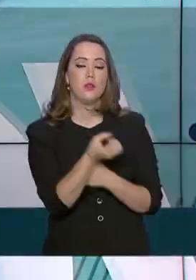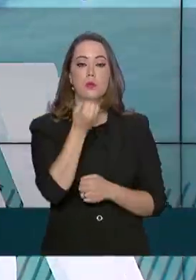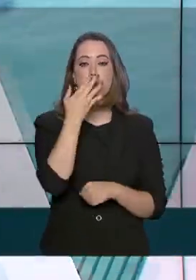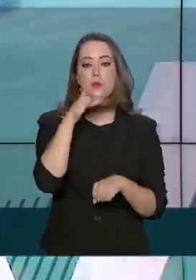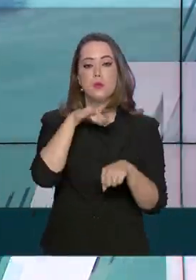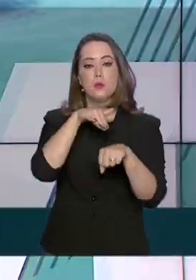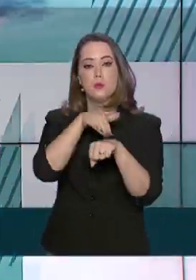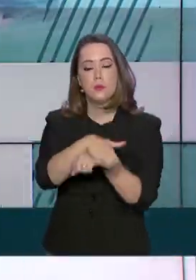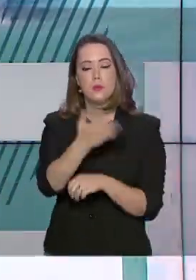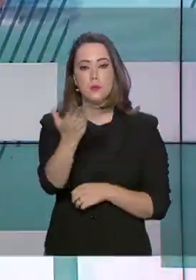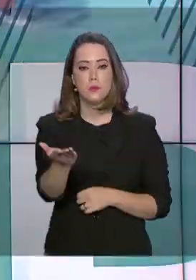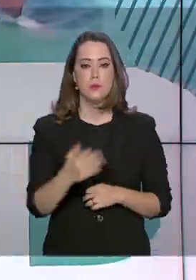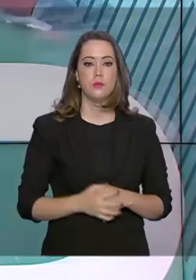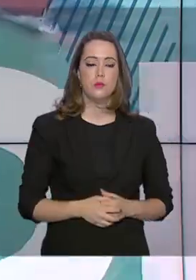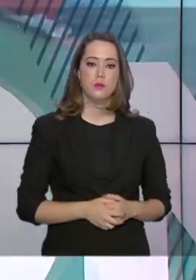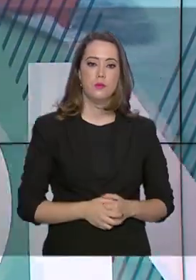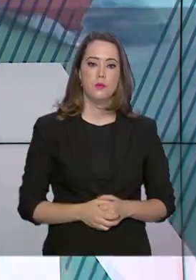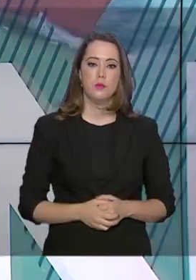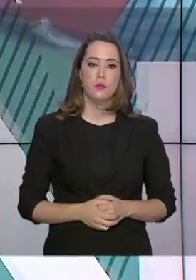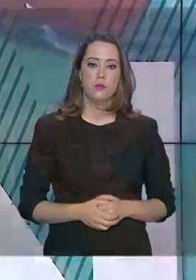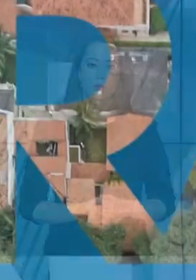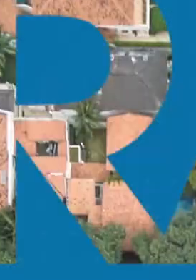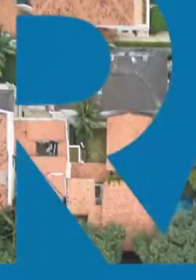redes sociais. Uma boa noite para você.